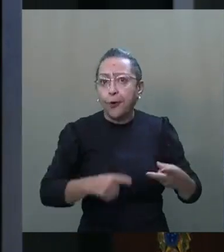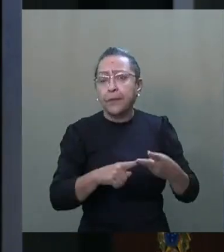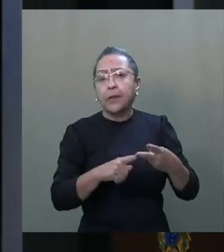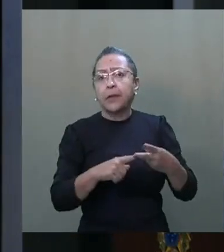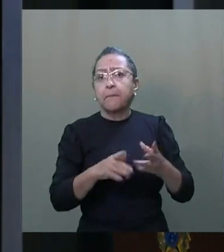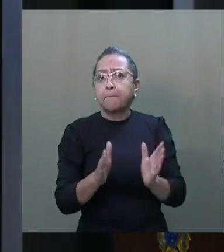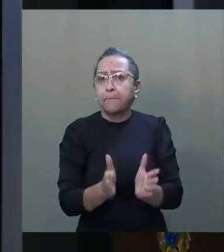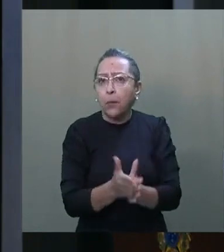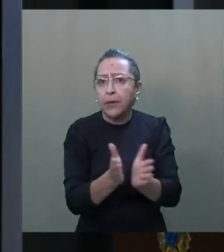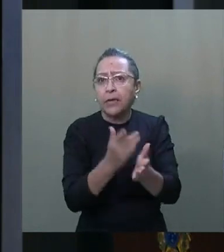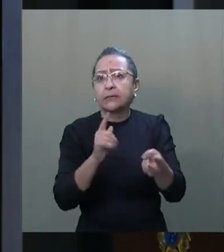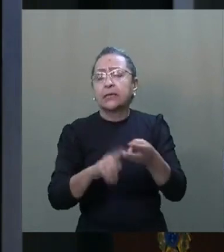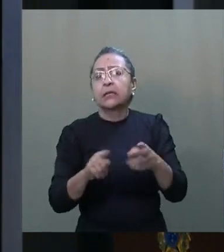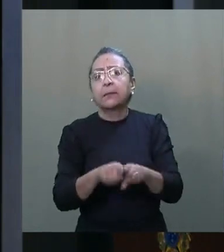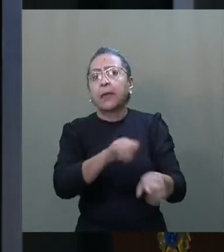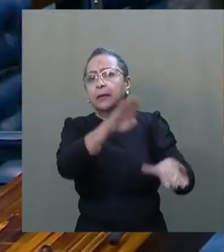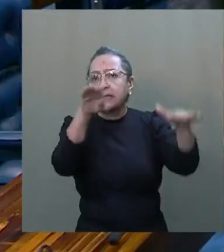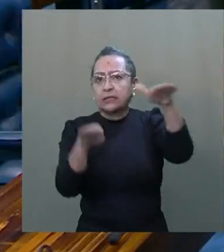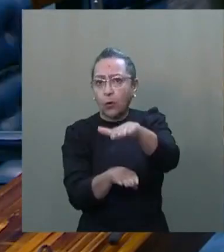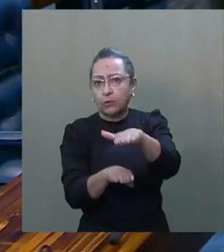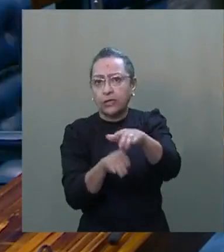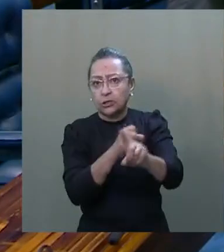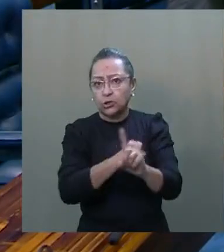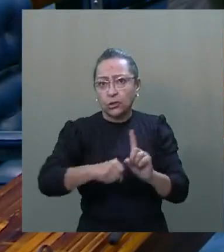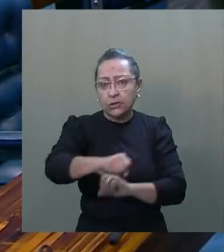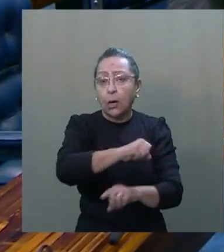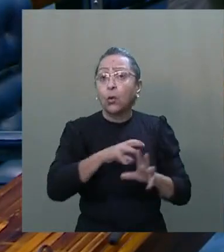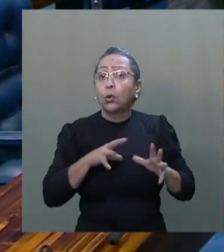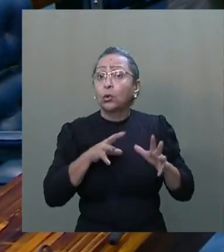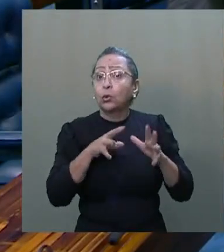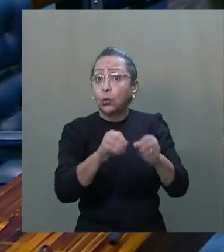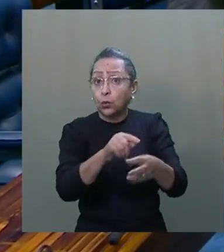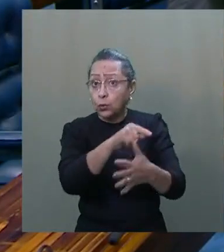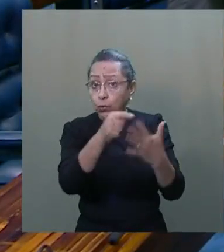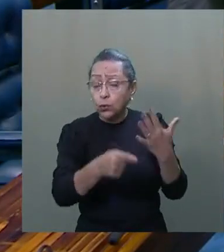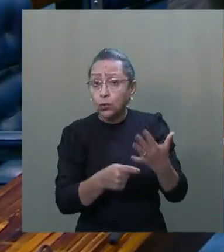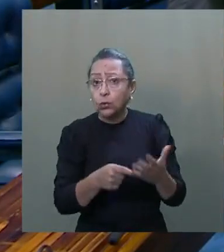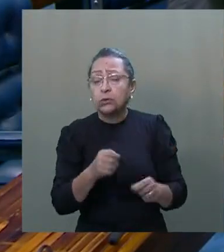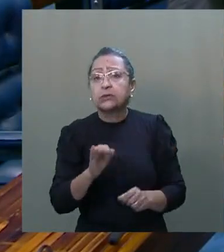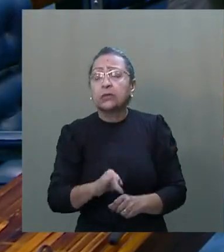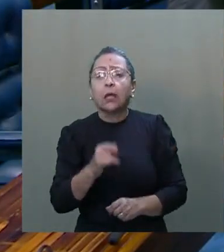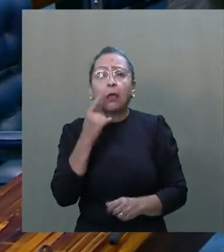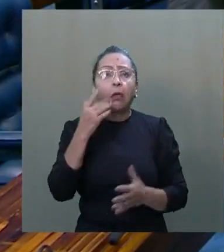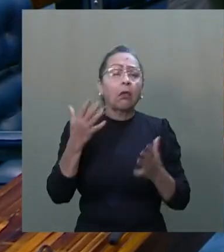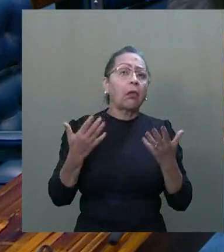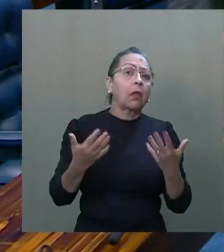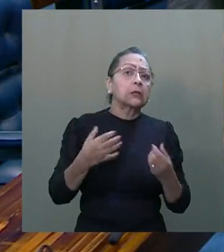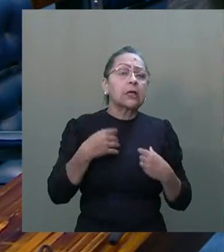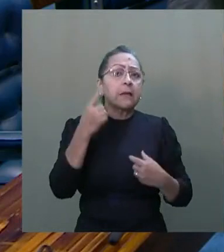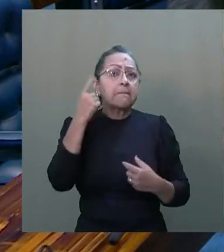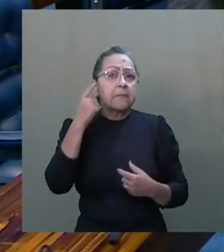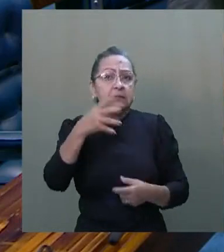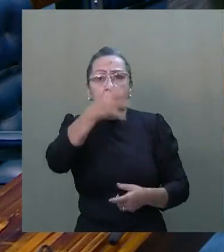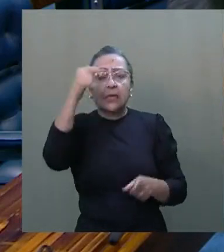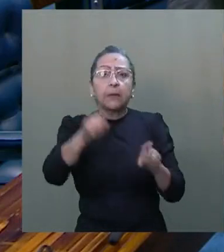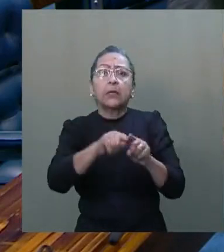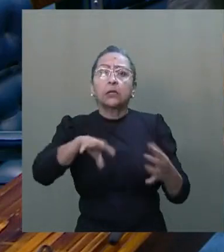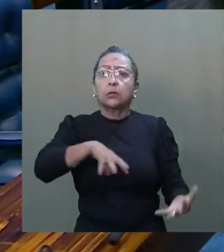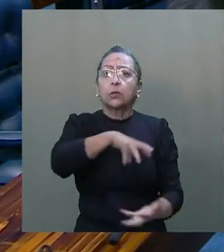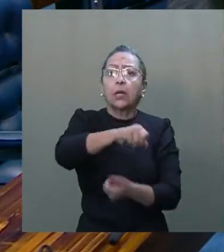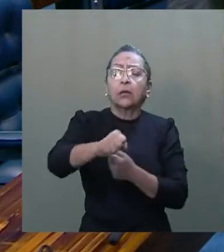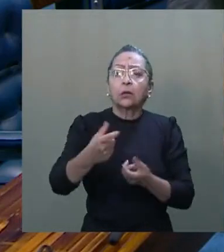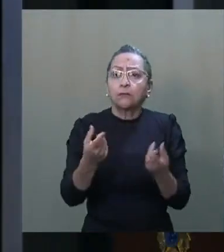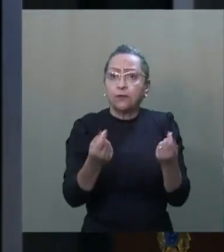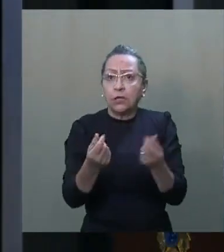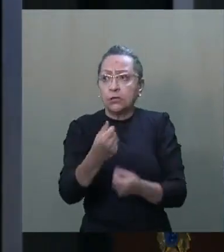contra a miséria e a desigualdade. Tudo isso sem descuidar da sustentabilidade das finanças